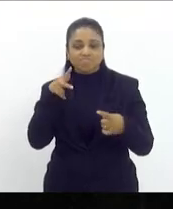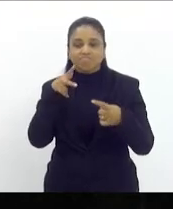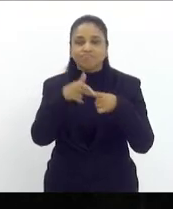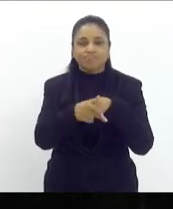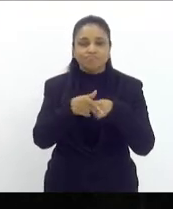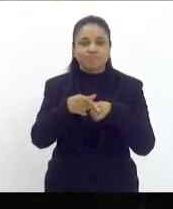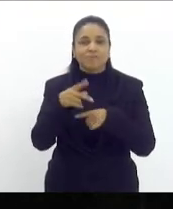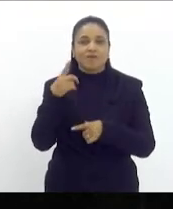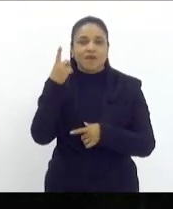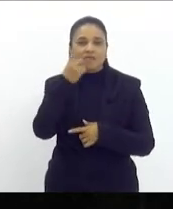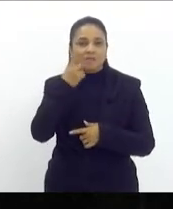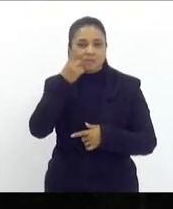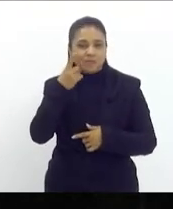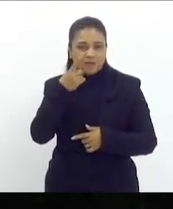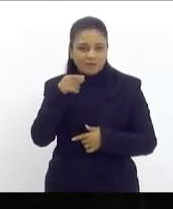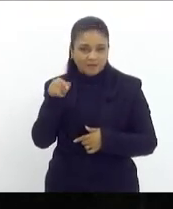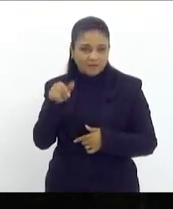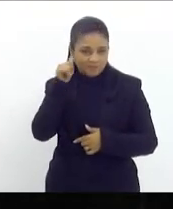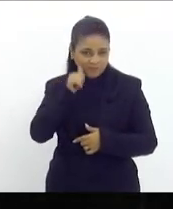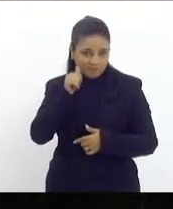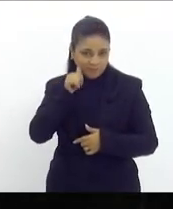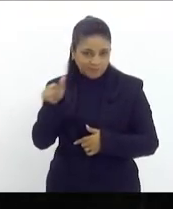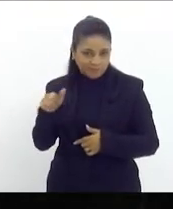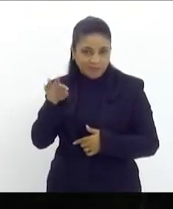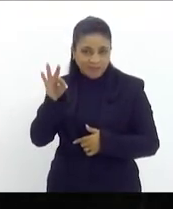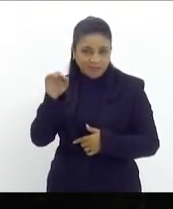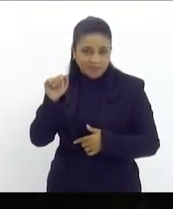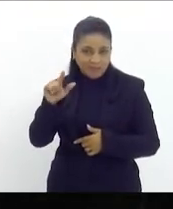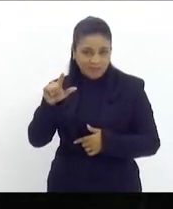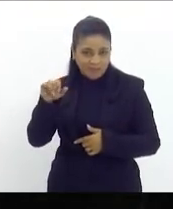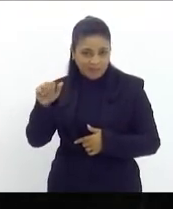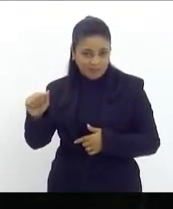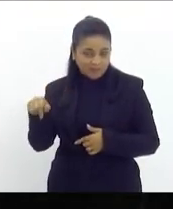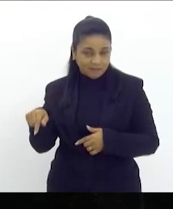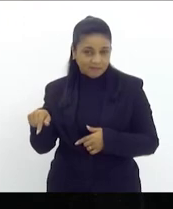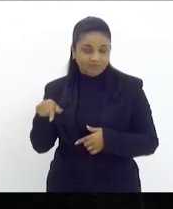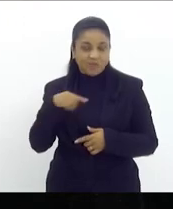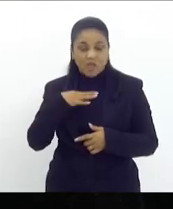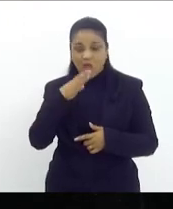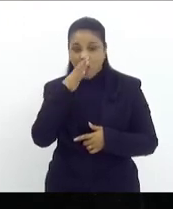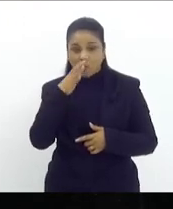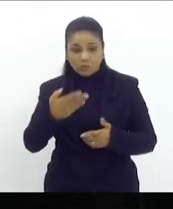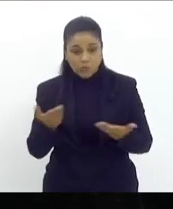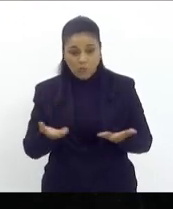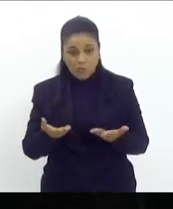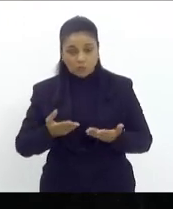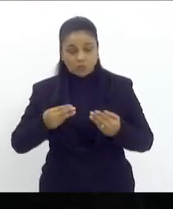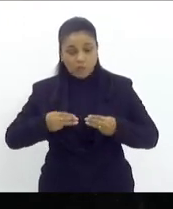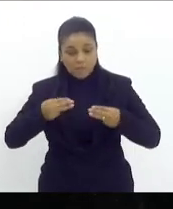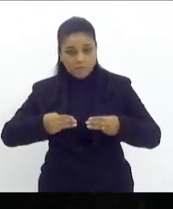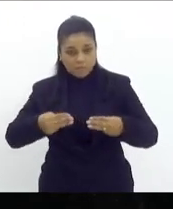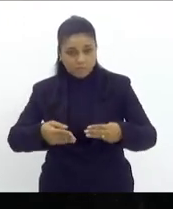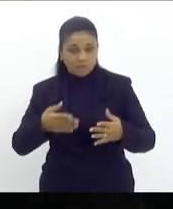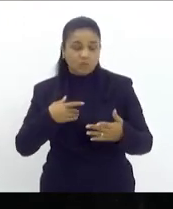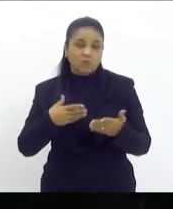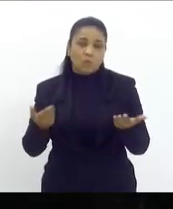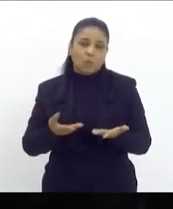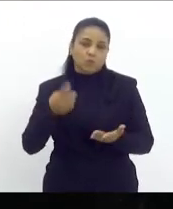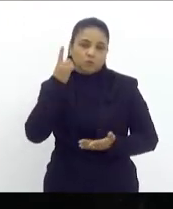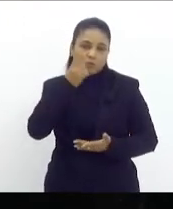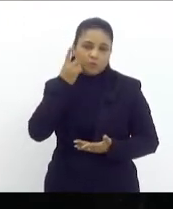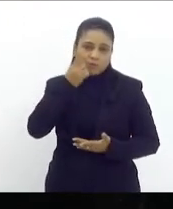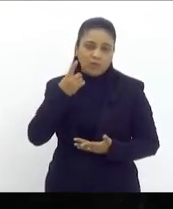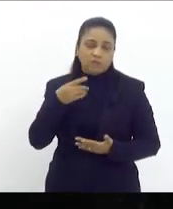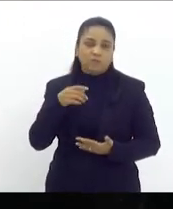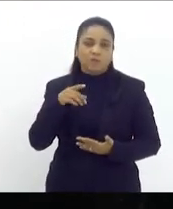que nem acusou diretamente o então ministro e hoje deputado federal Ricardo Salles simplesmente apontou